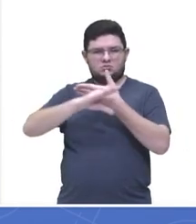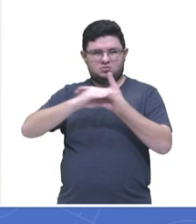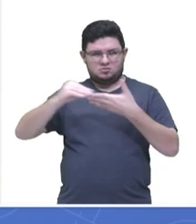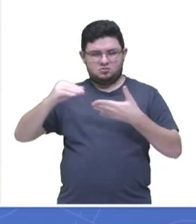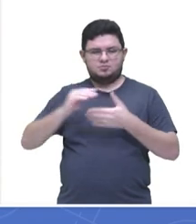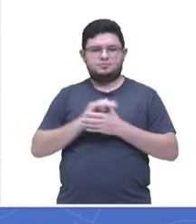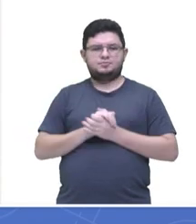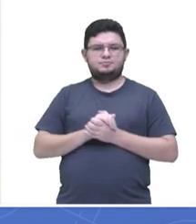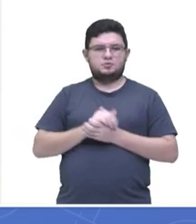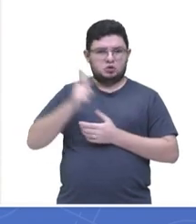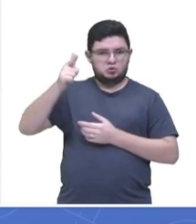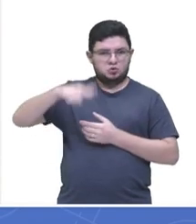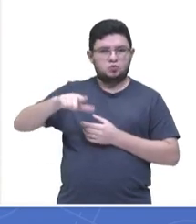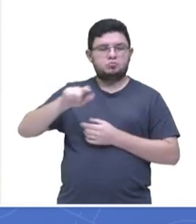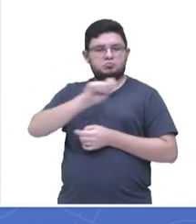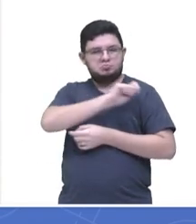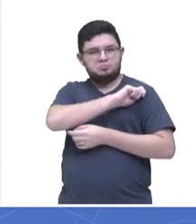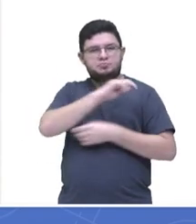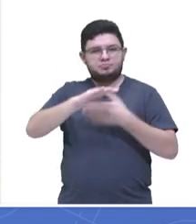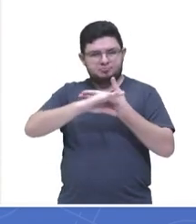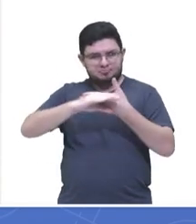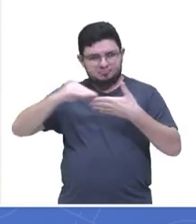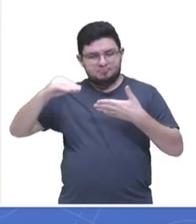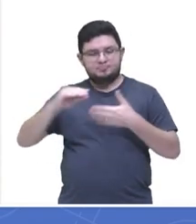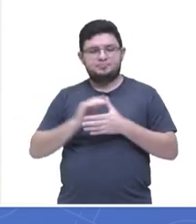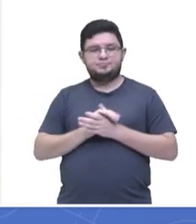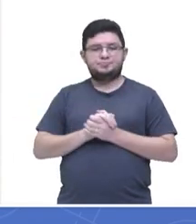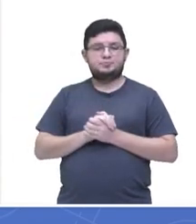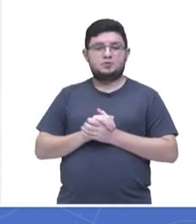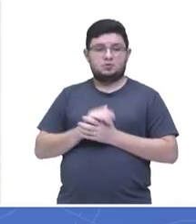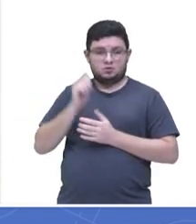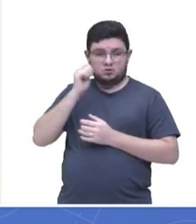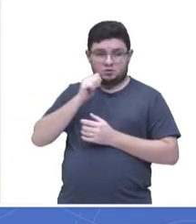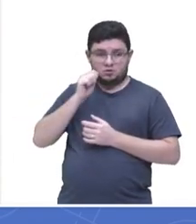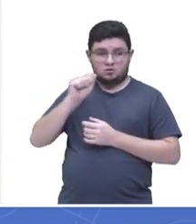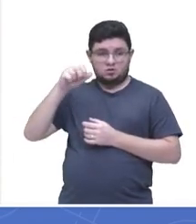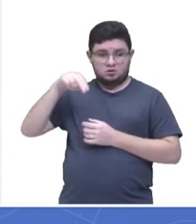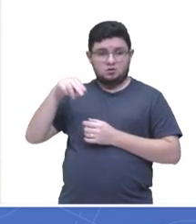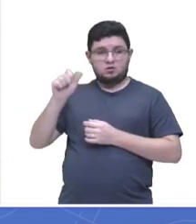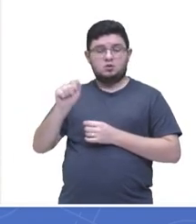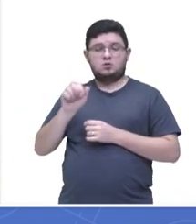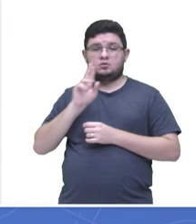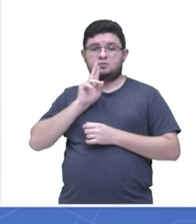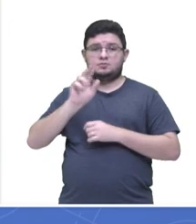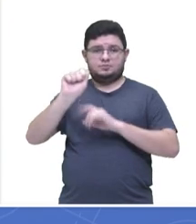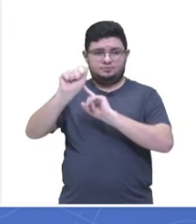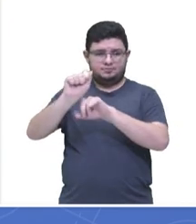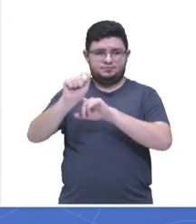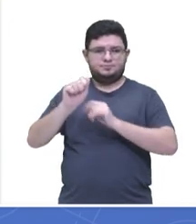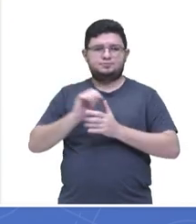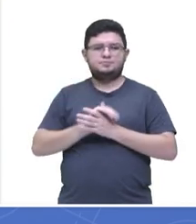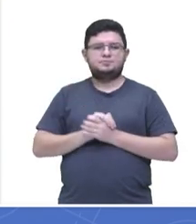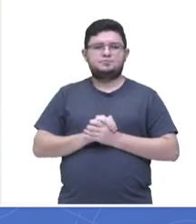mais uma vez. Ana Paula. Ana Paula também disse que é a letra A. Não é isso, Ana? Muito bem.